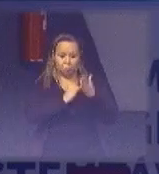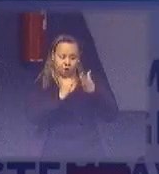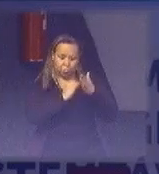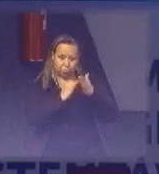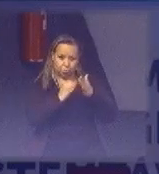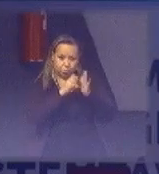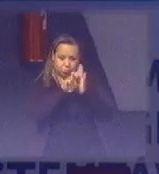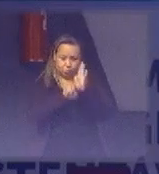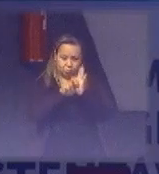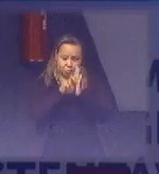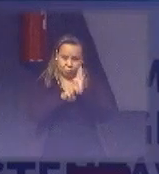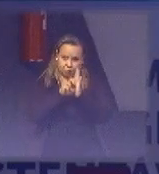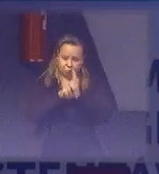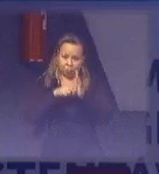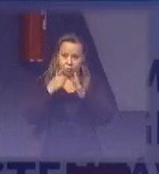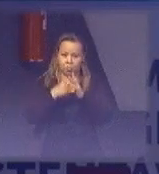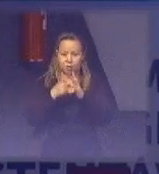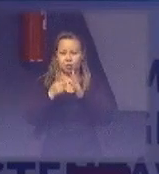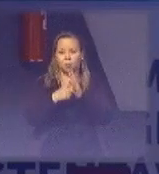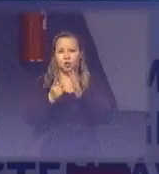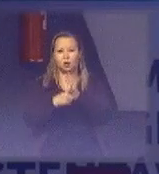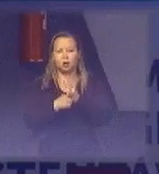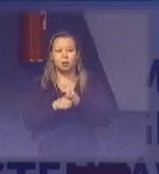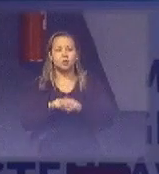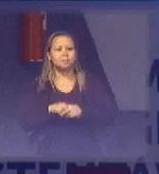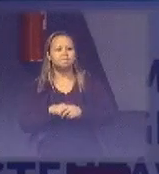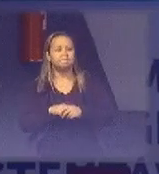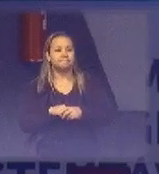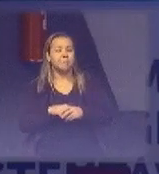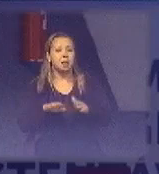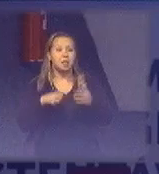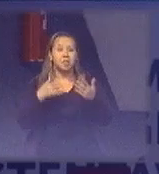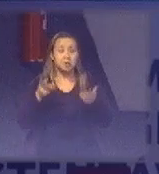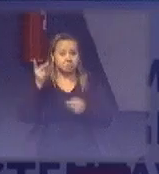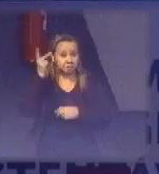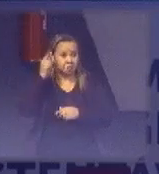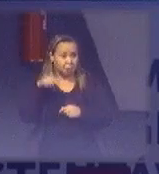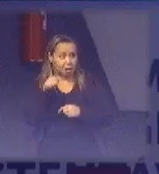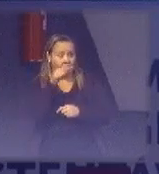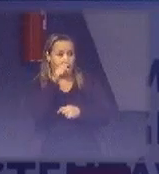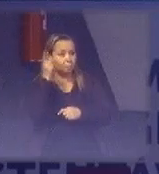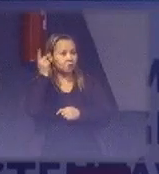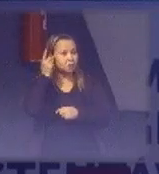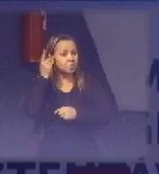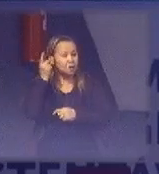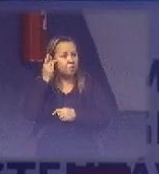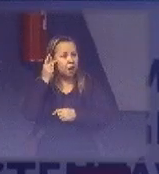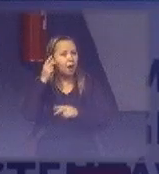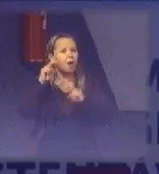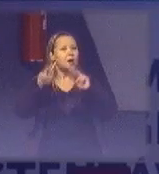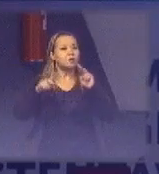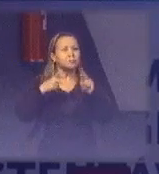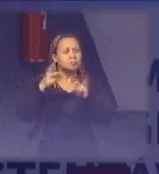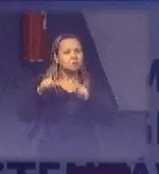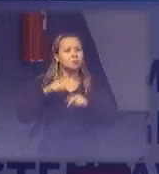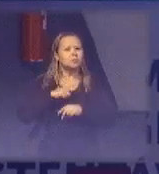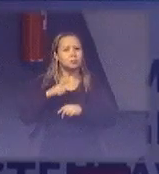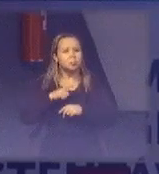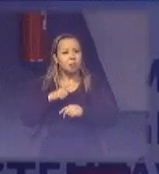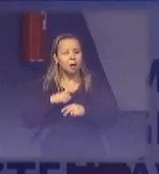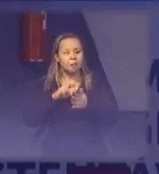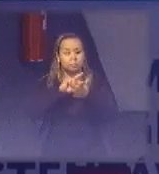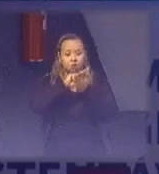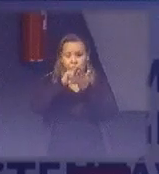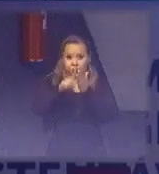Por incrível que pareça, a ONG é sediada em São Paulo, já houve vários contatos de diversos